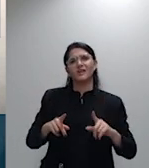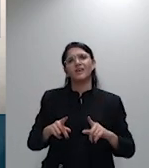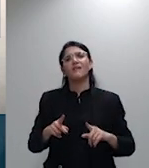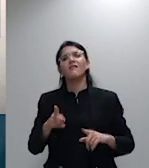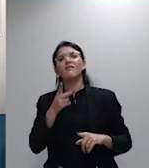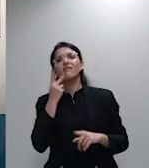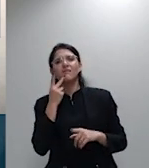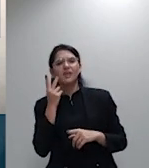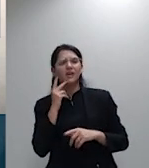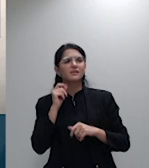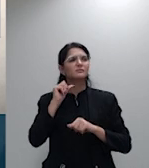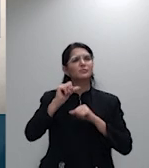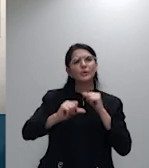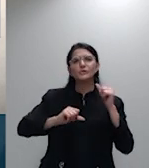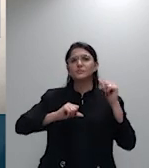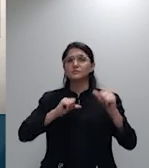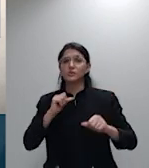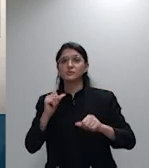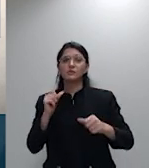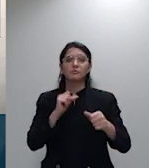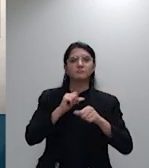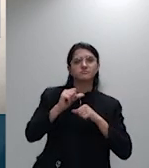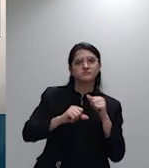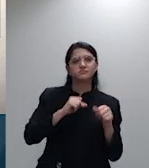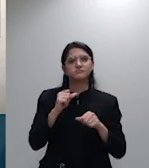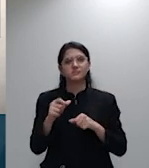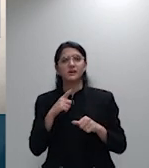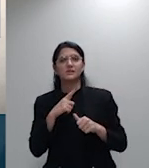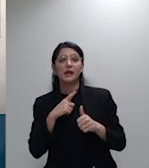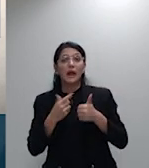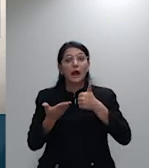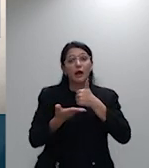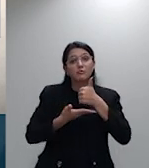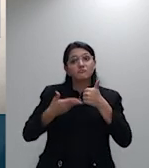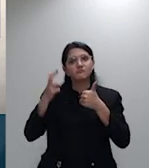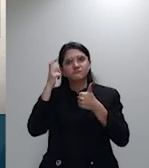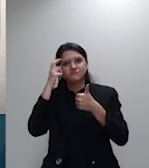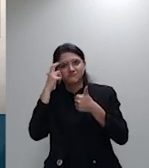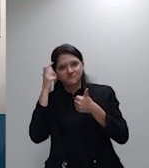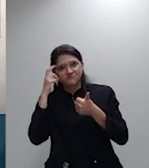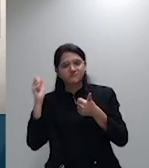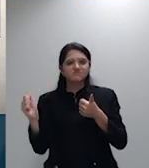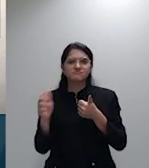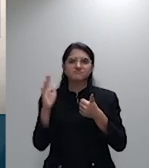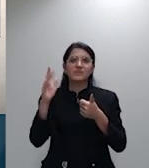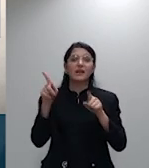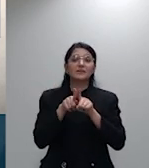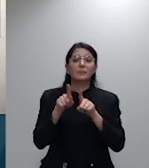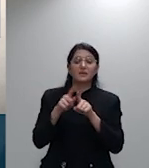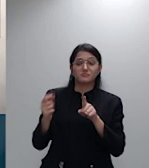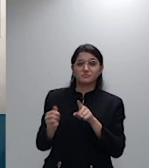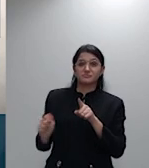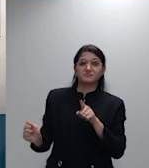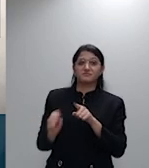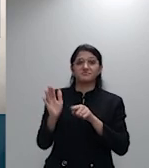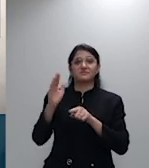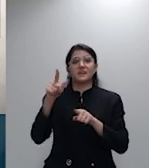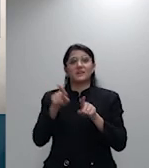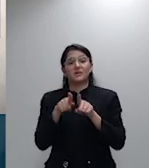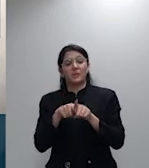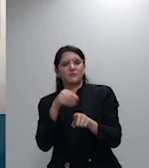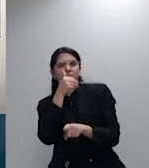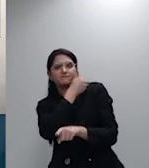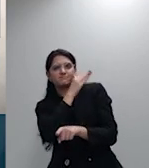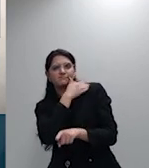atuarial idônea onerosidade excessiva e discriminação ao idoso previstos no tema